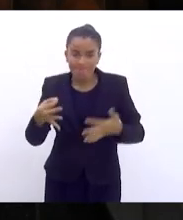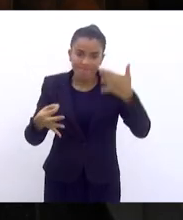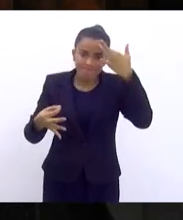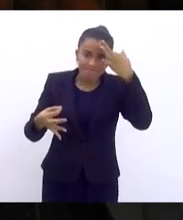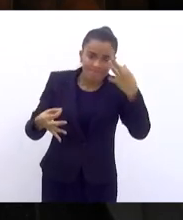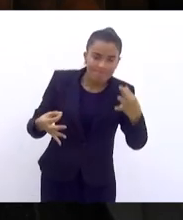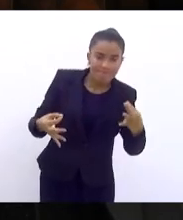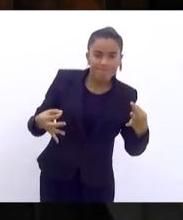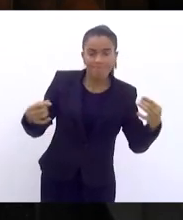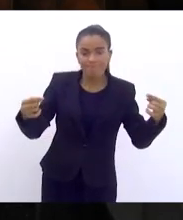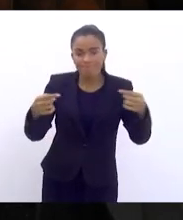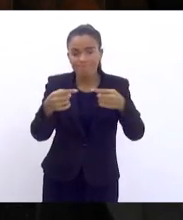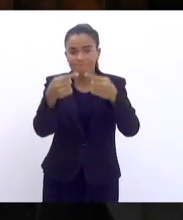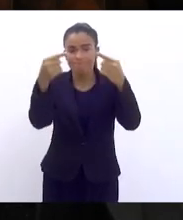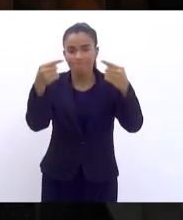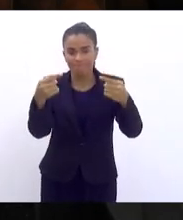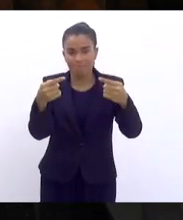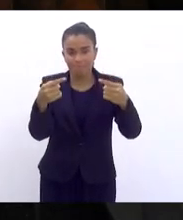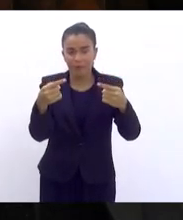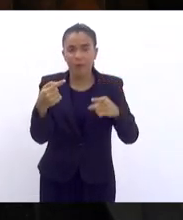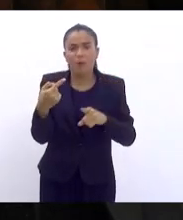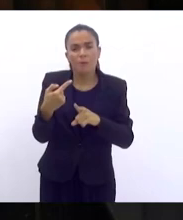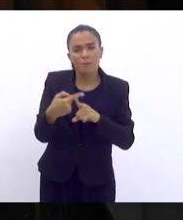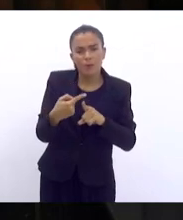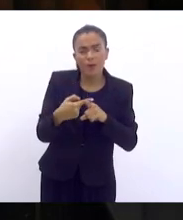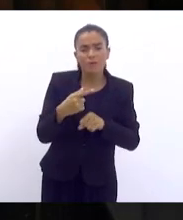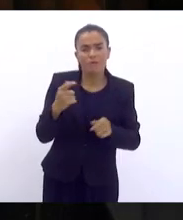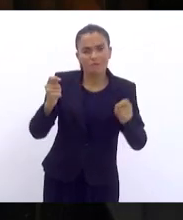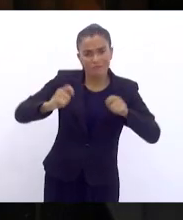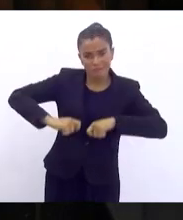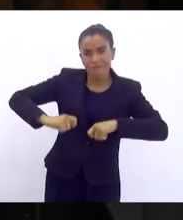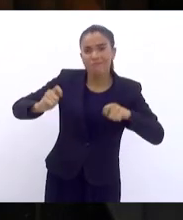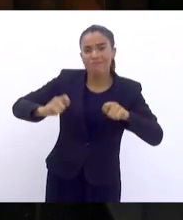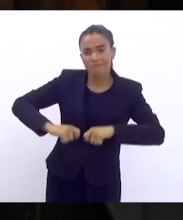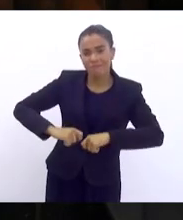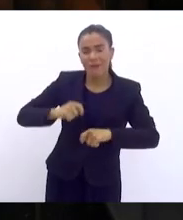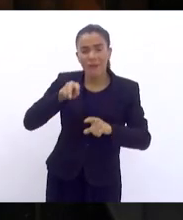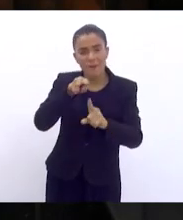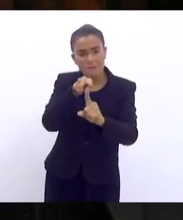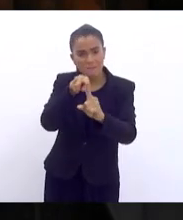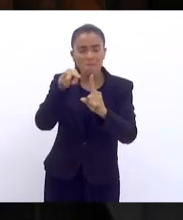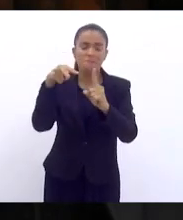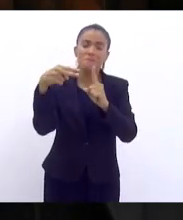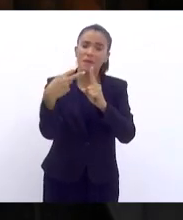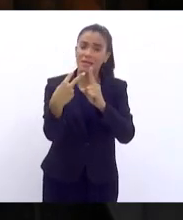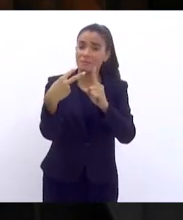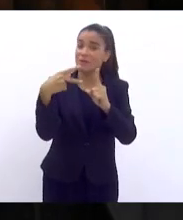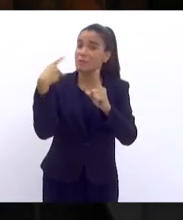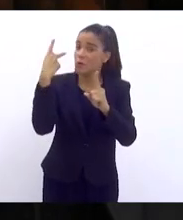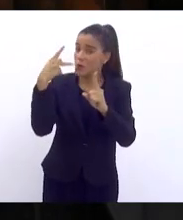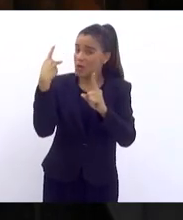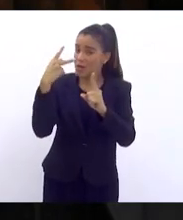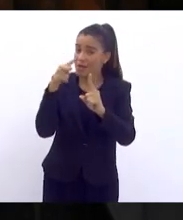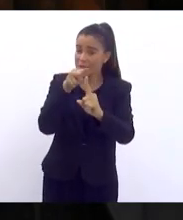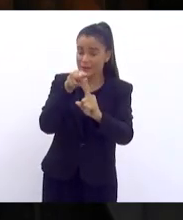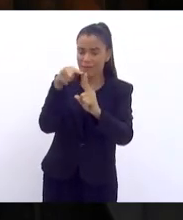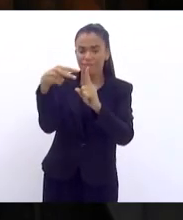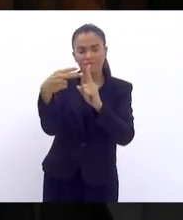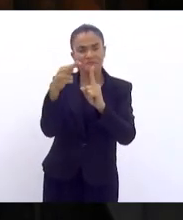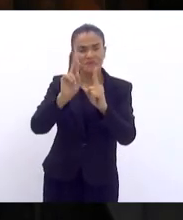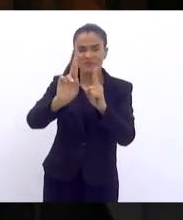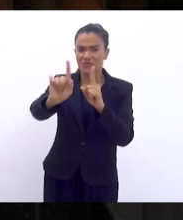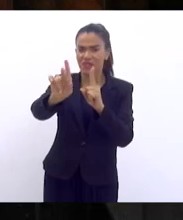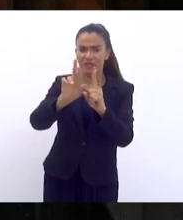porque podemos ter perspectivas ideológicas distintas,